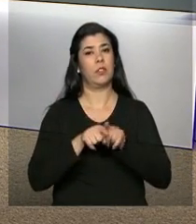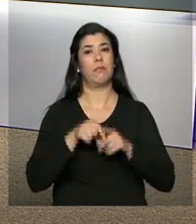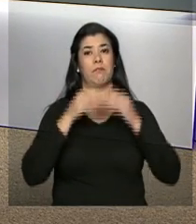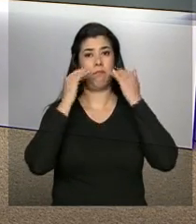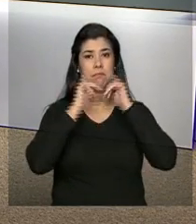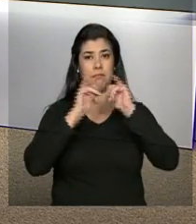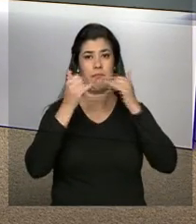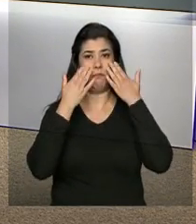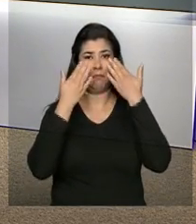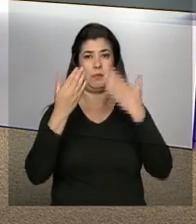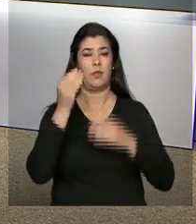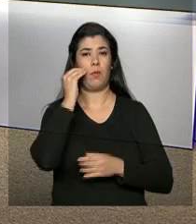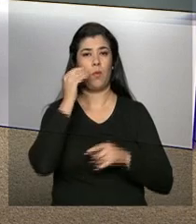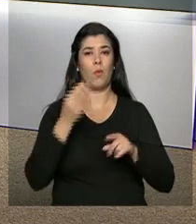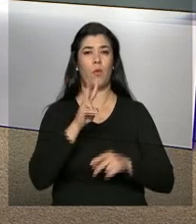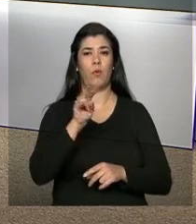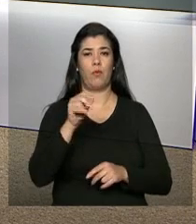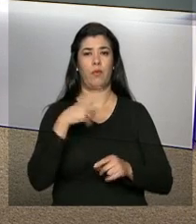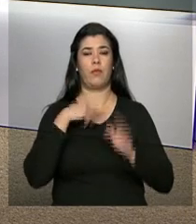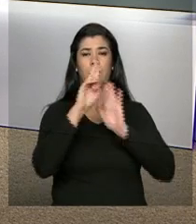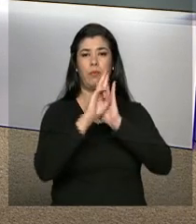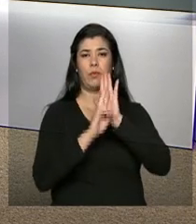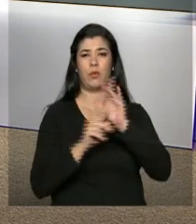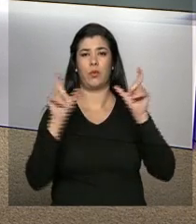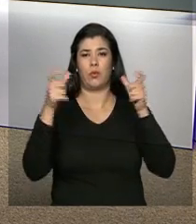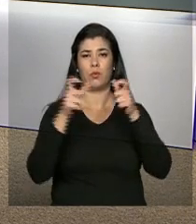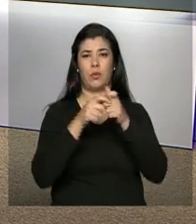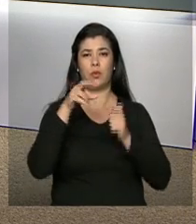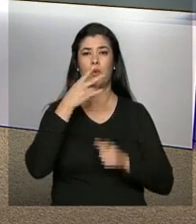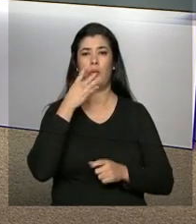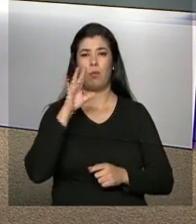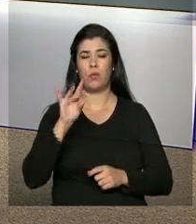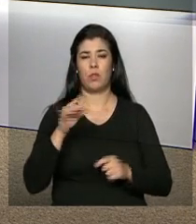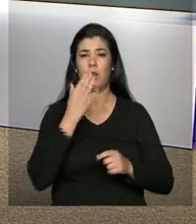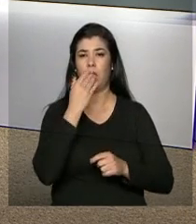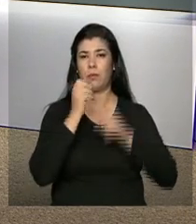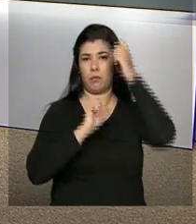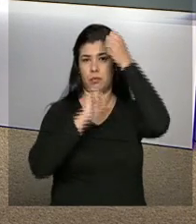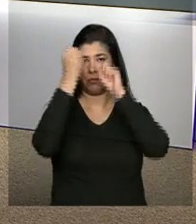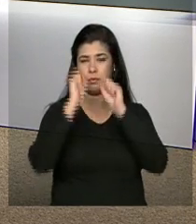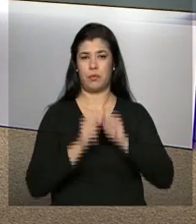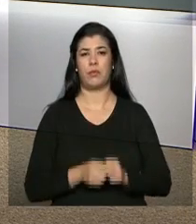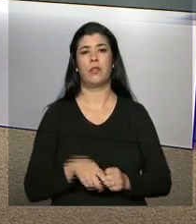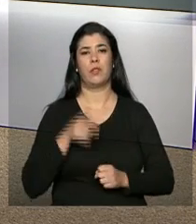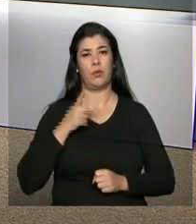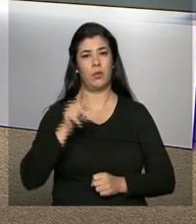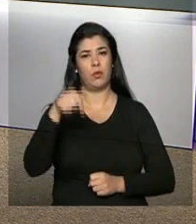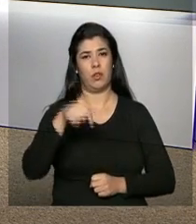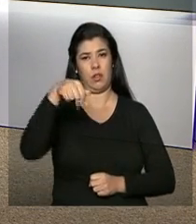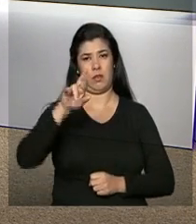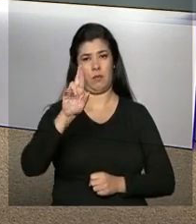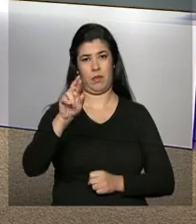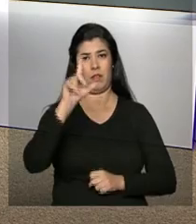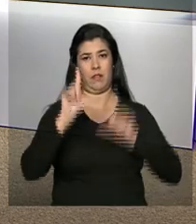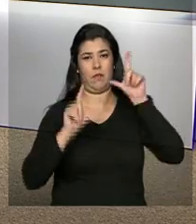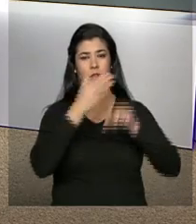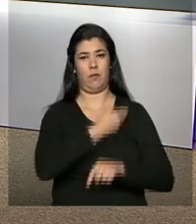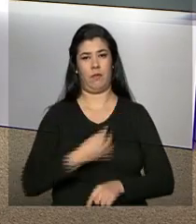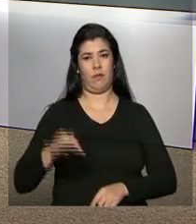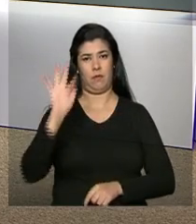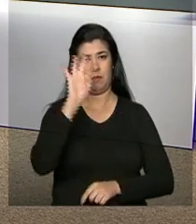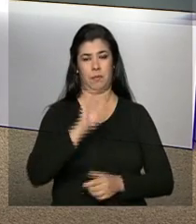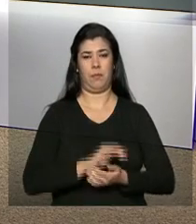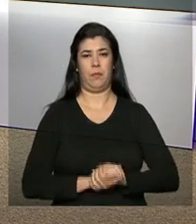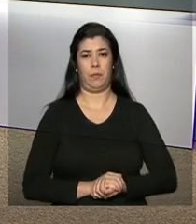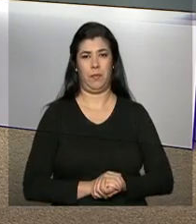transmissão ao vivo da divulgação do relatório sobre redução de sódio nos alimentos industrializados. Continue com a gente. NBR TV